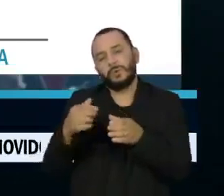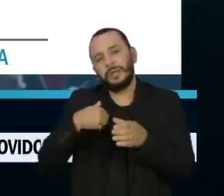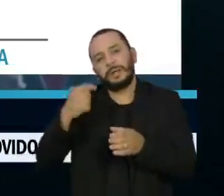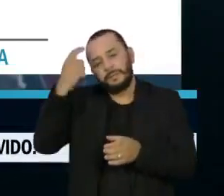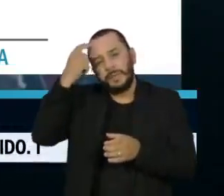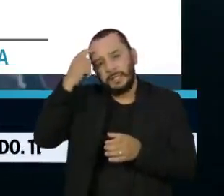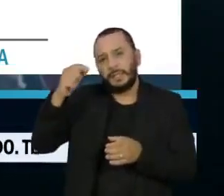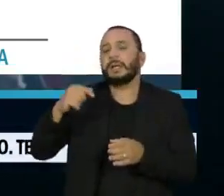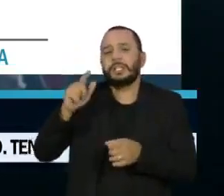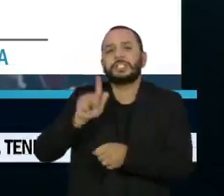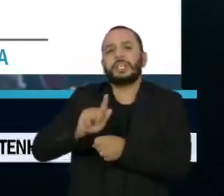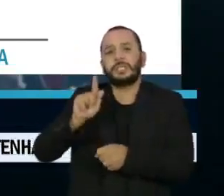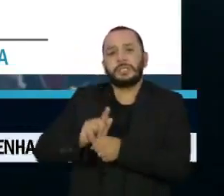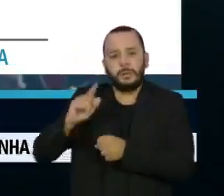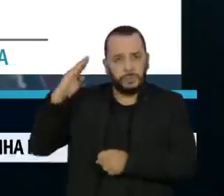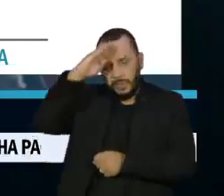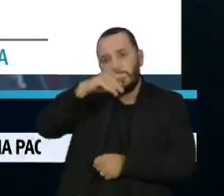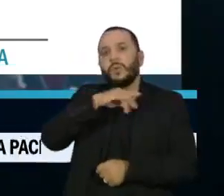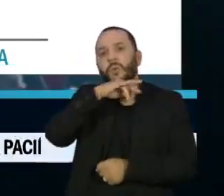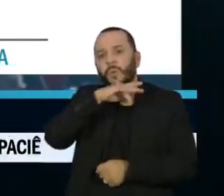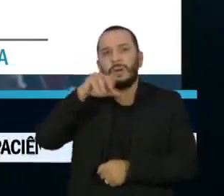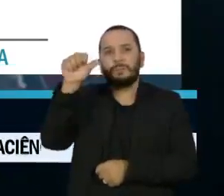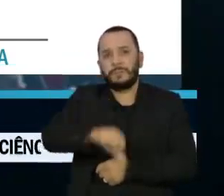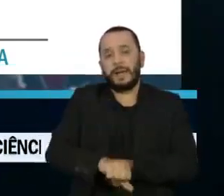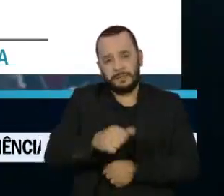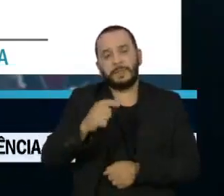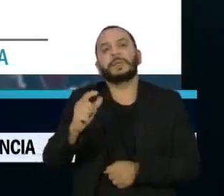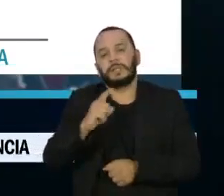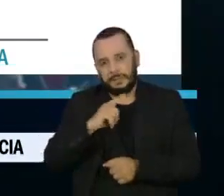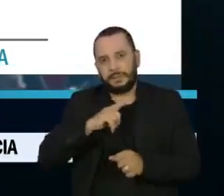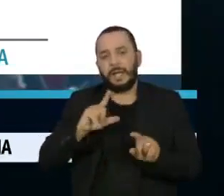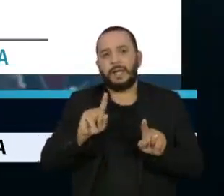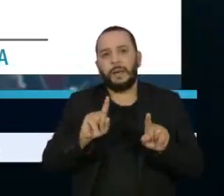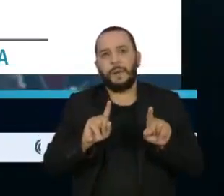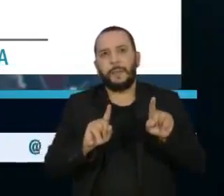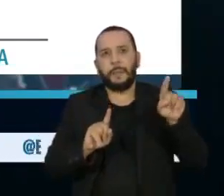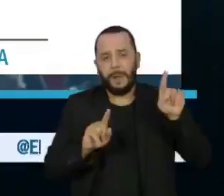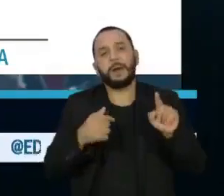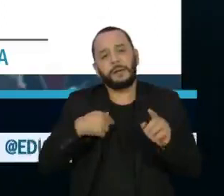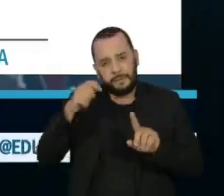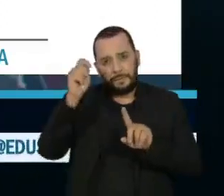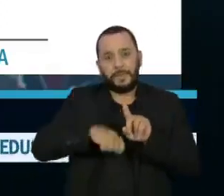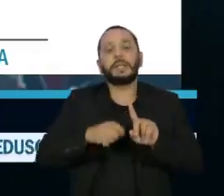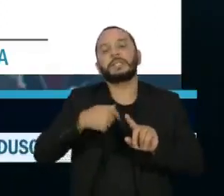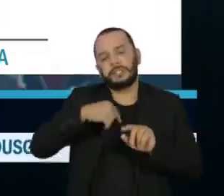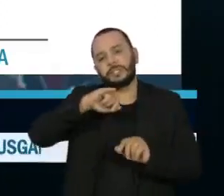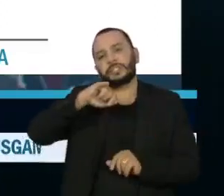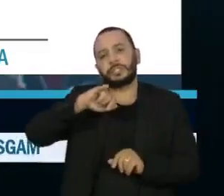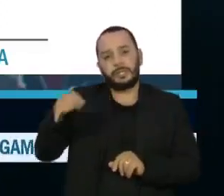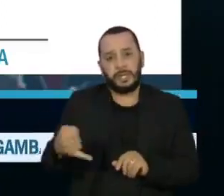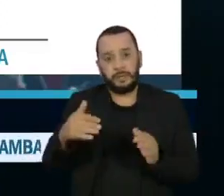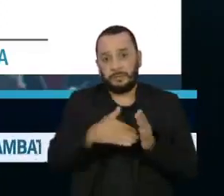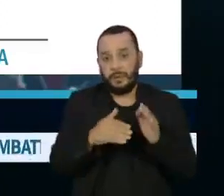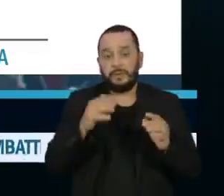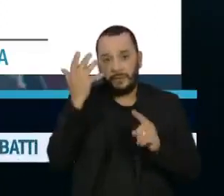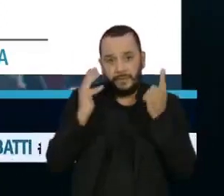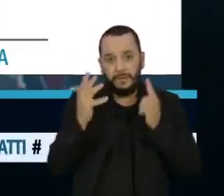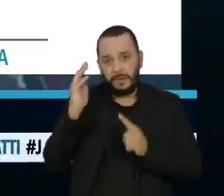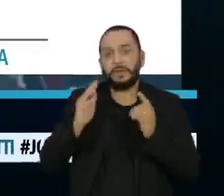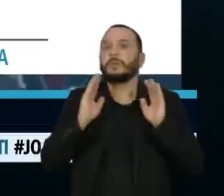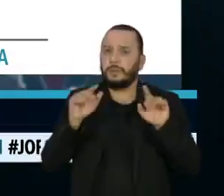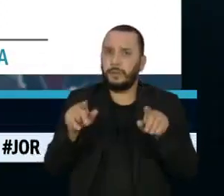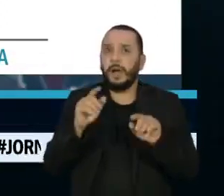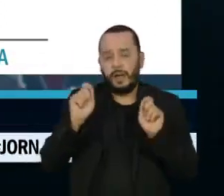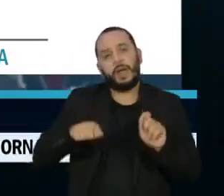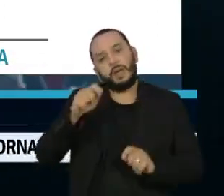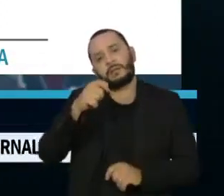Bolsonaro ruim ou péssima subiu dois pontos percentuais entre os meses de janeiro e fevereiro, atingindo 42% da